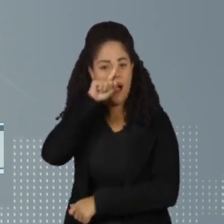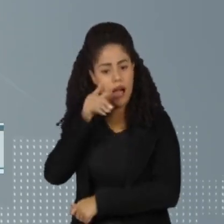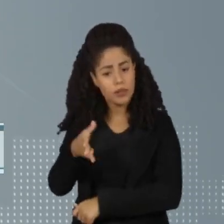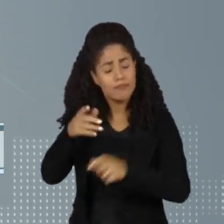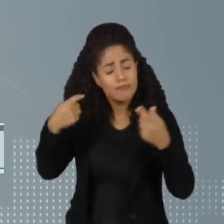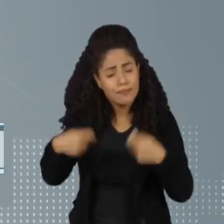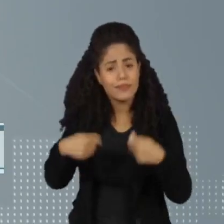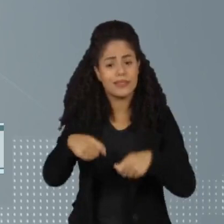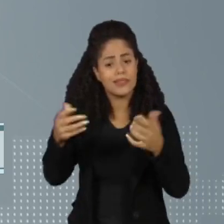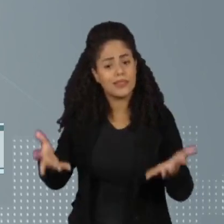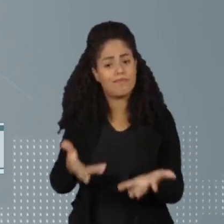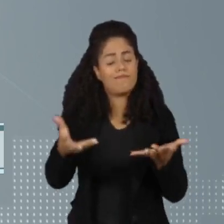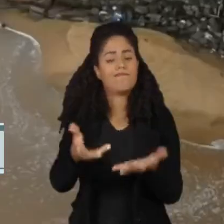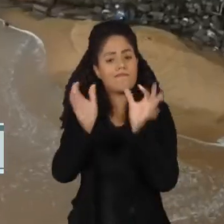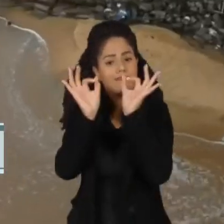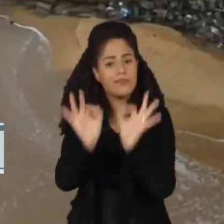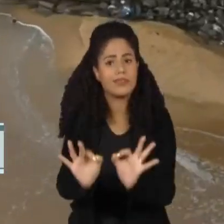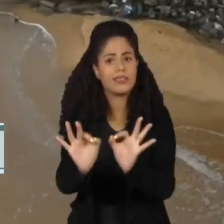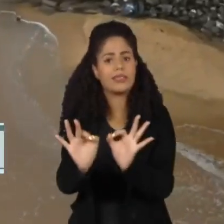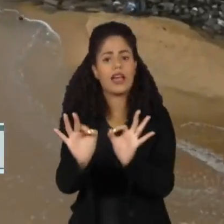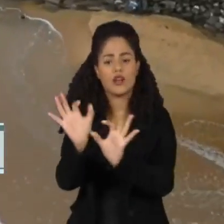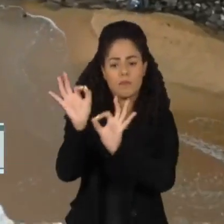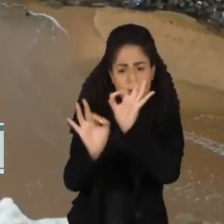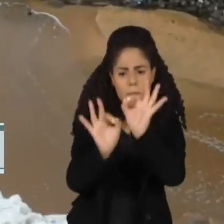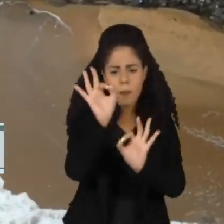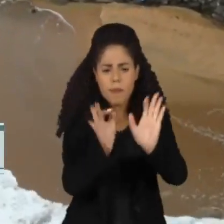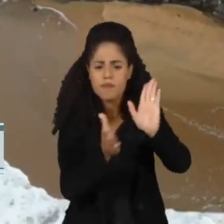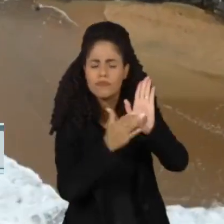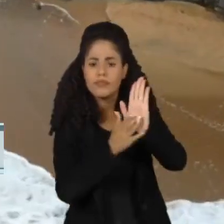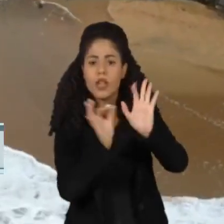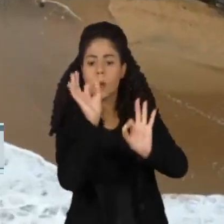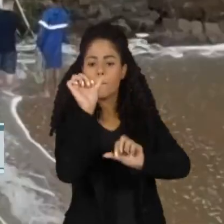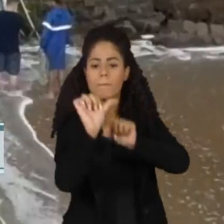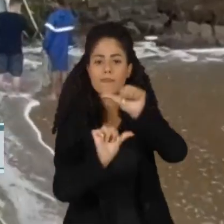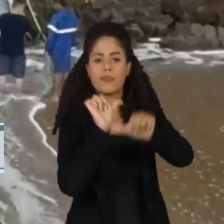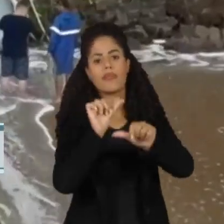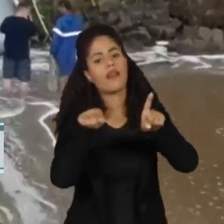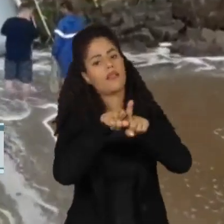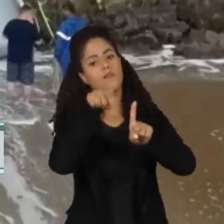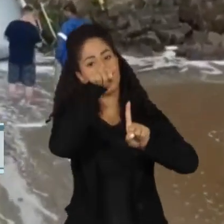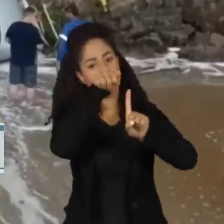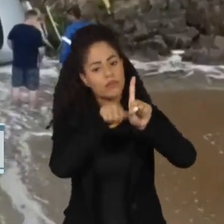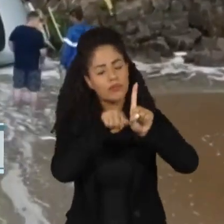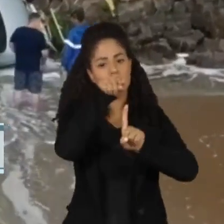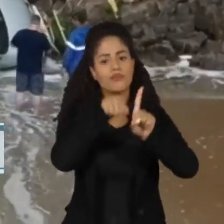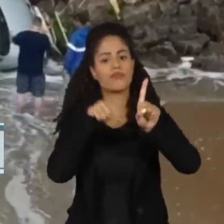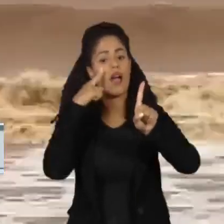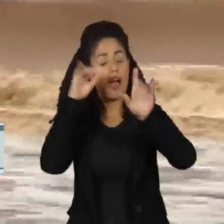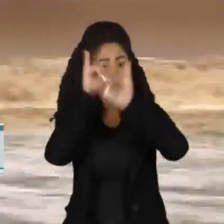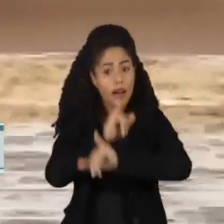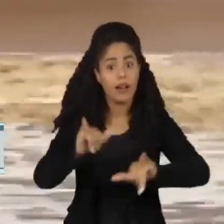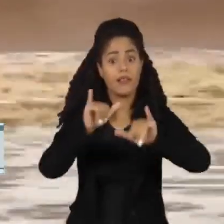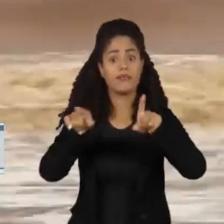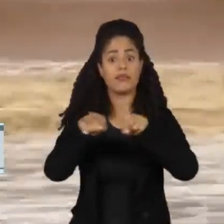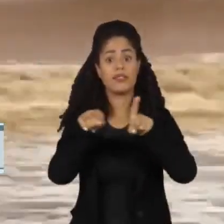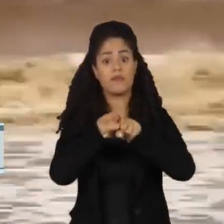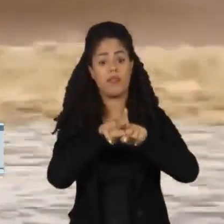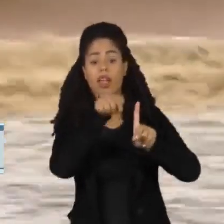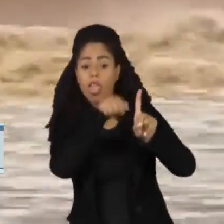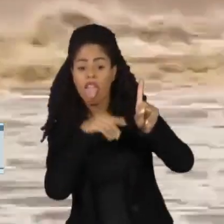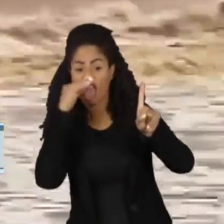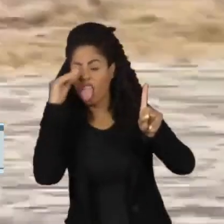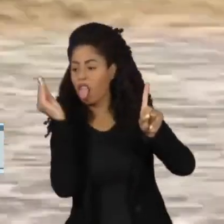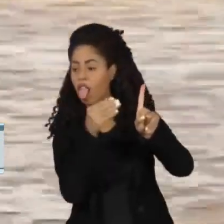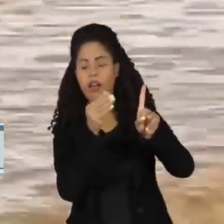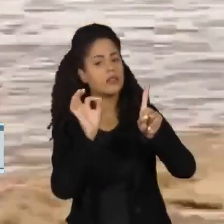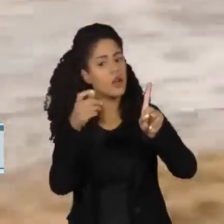atuação mais forte. O Plano Nacional sobre Mudança do Clima está abandonado e plano de adaptação